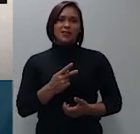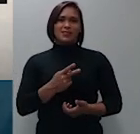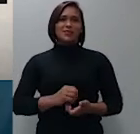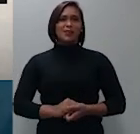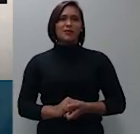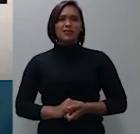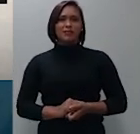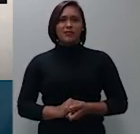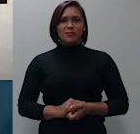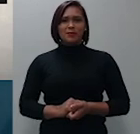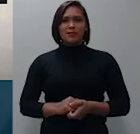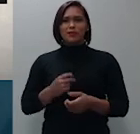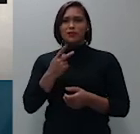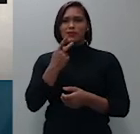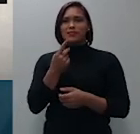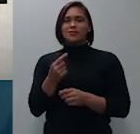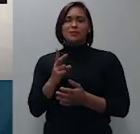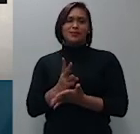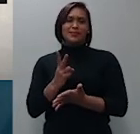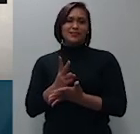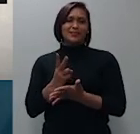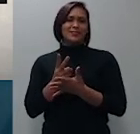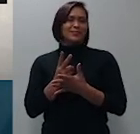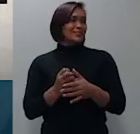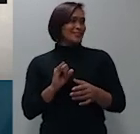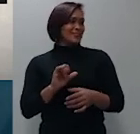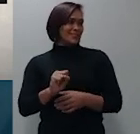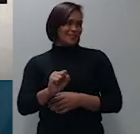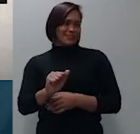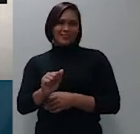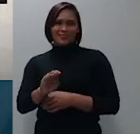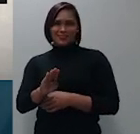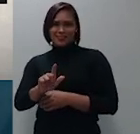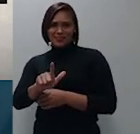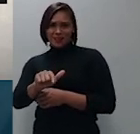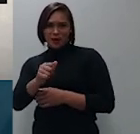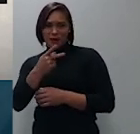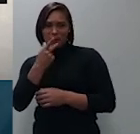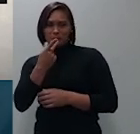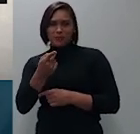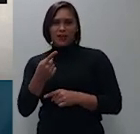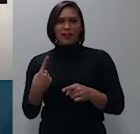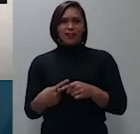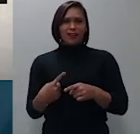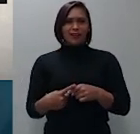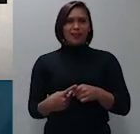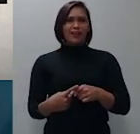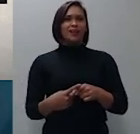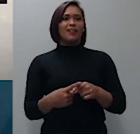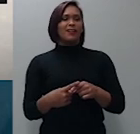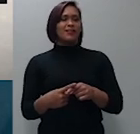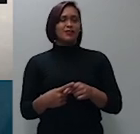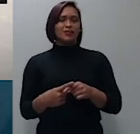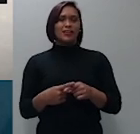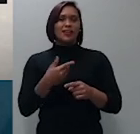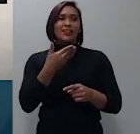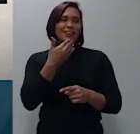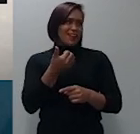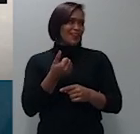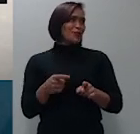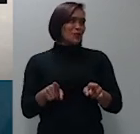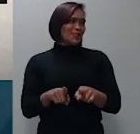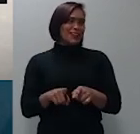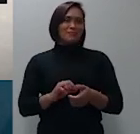Elizabeth Jacoba na qualidade de tia dos menores executados e testamenteira única